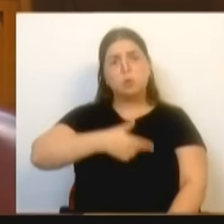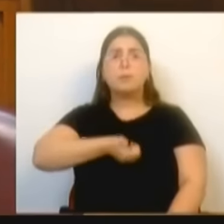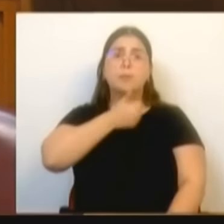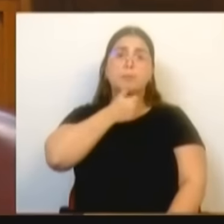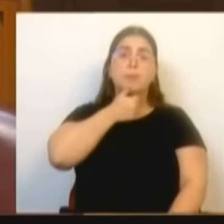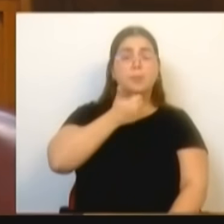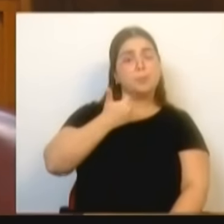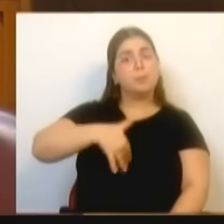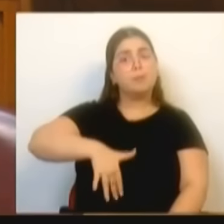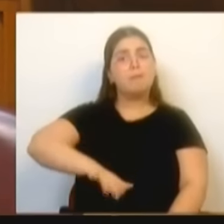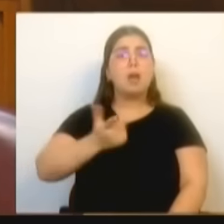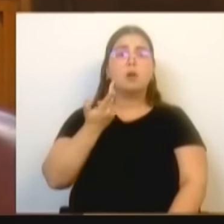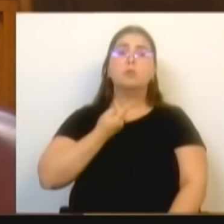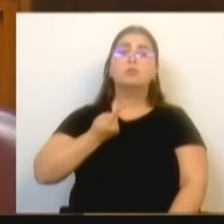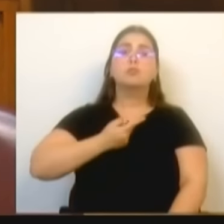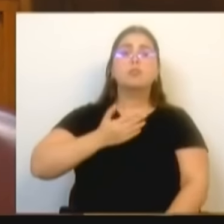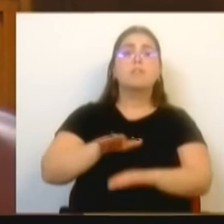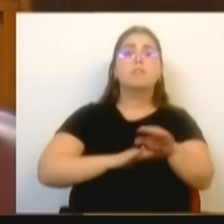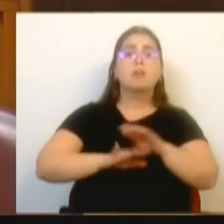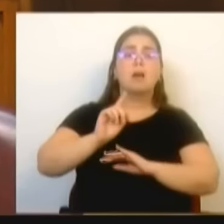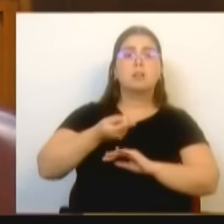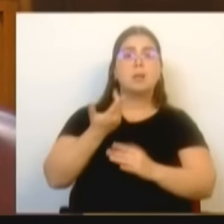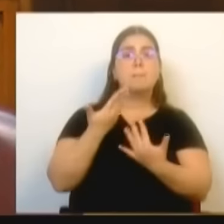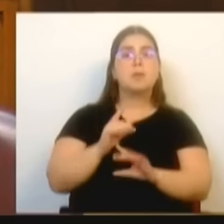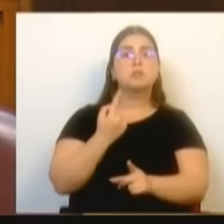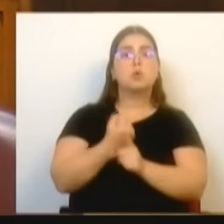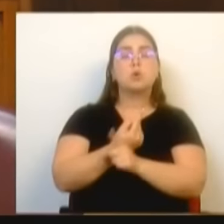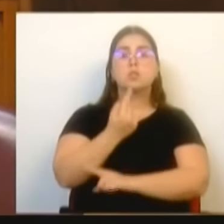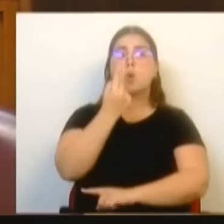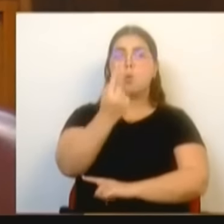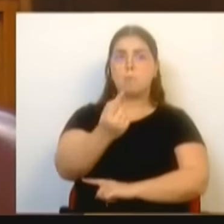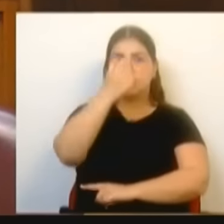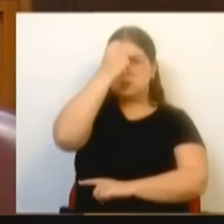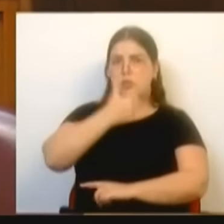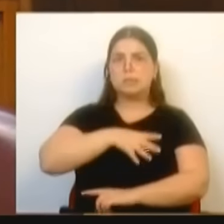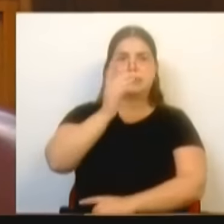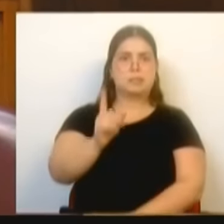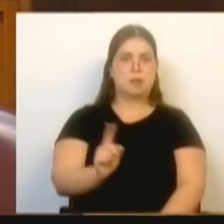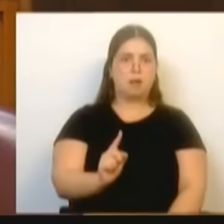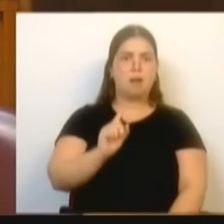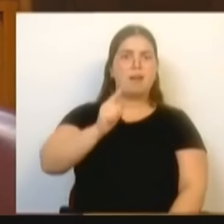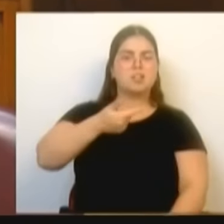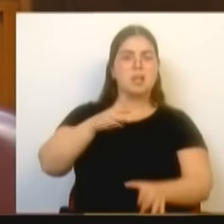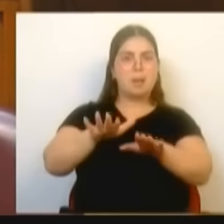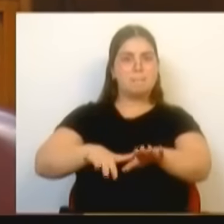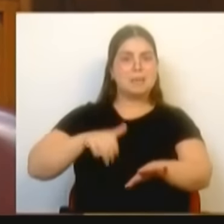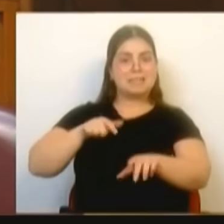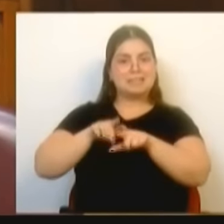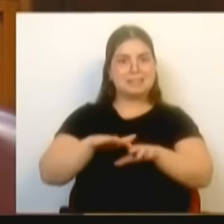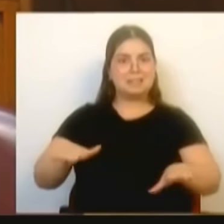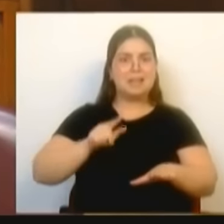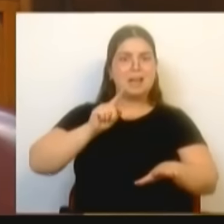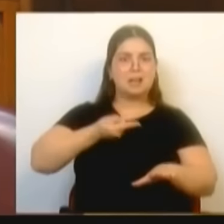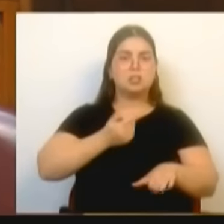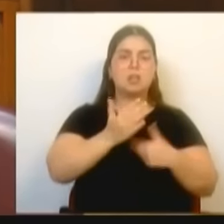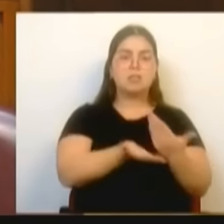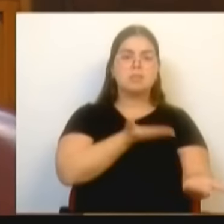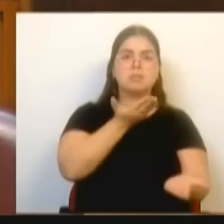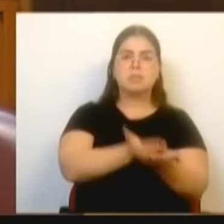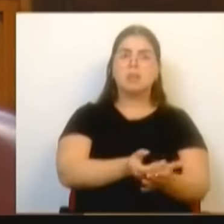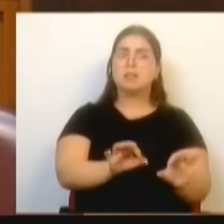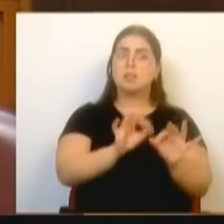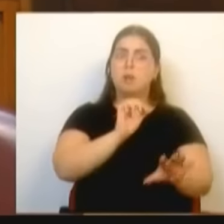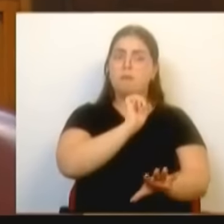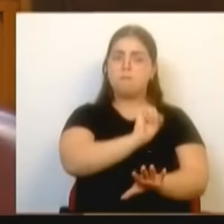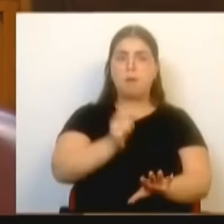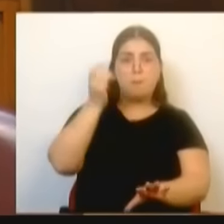o que fizemos. Há uma coisa que a história não dirá. É que esta bancada nunca contribuiu como vocês para que a bandidagem cresça